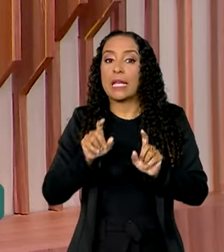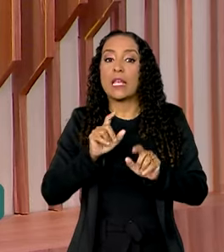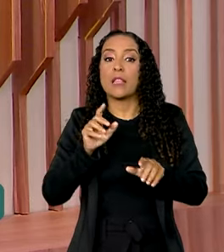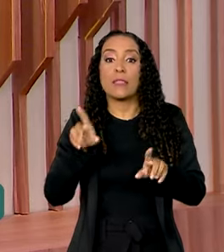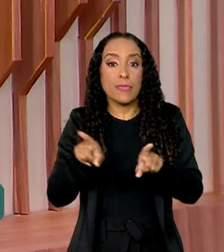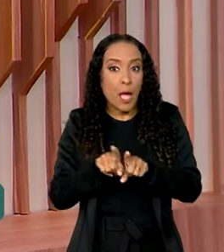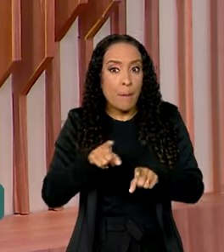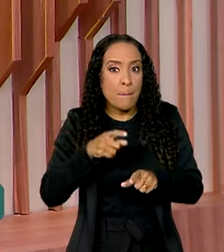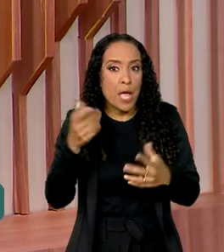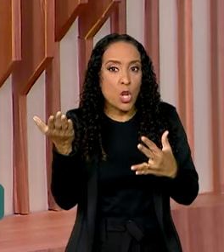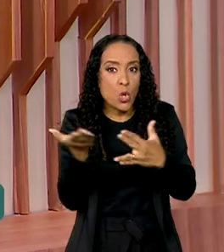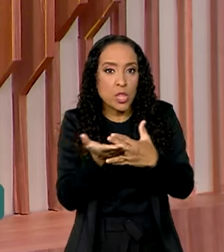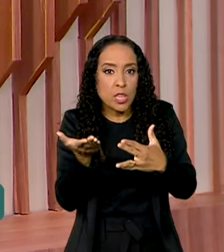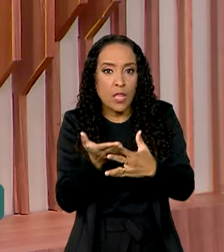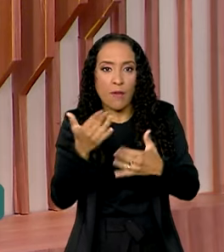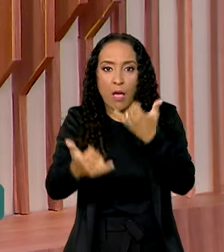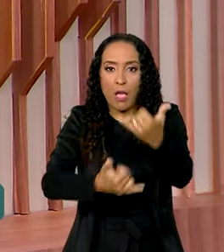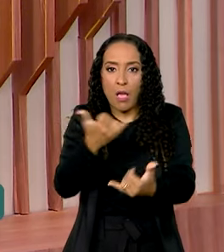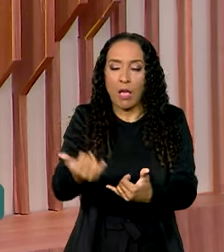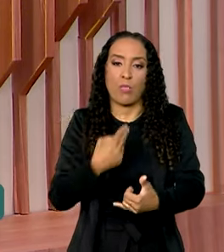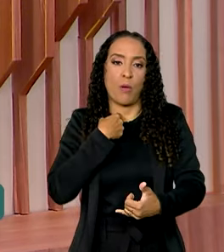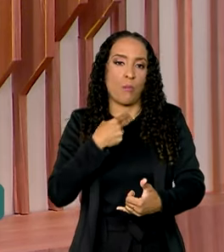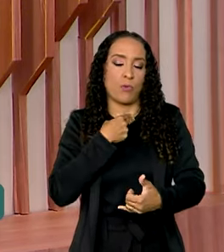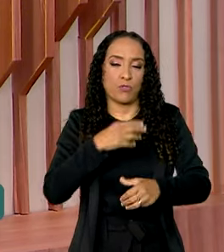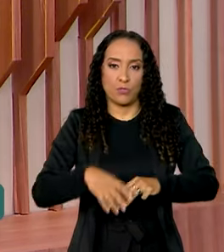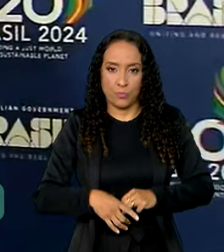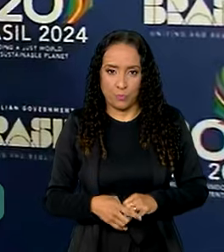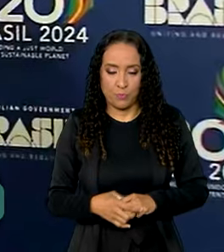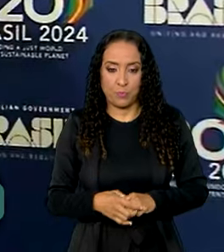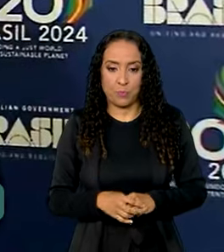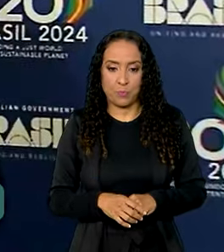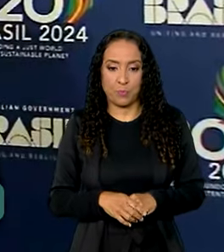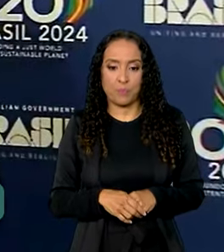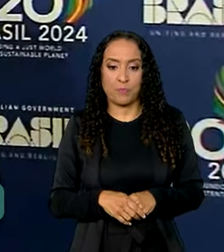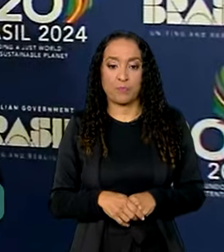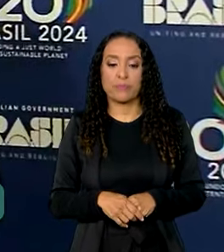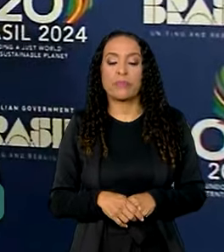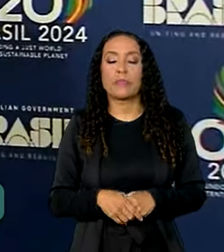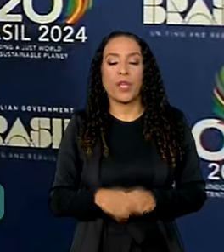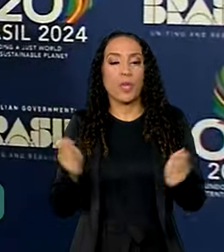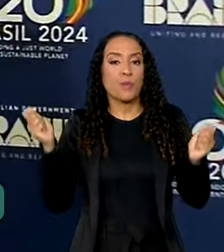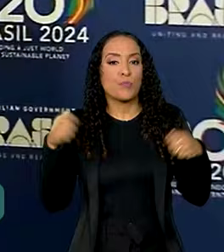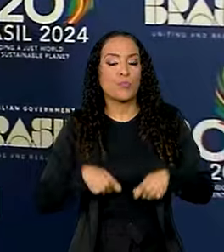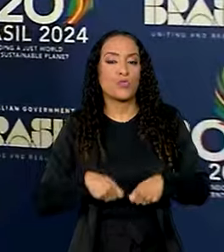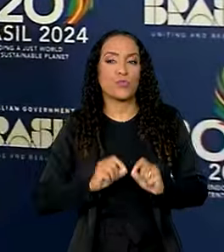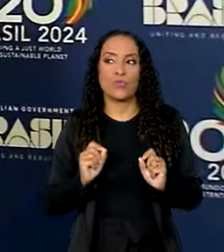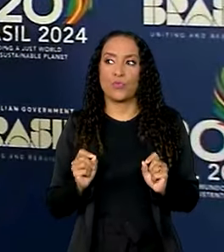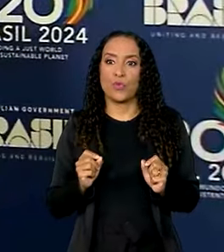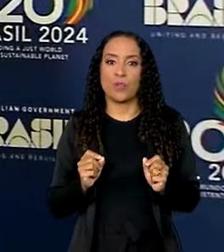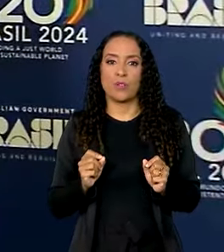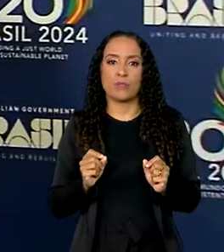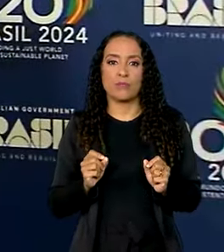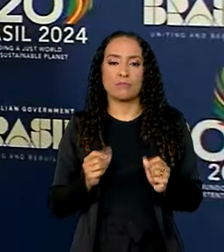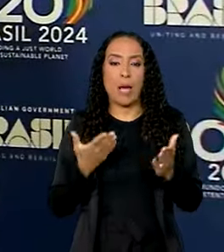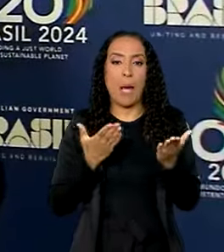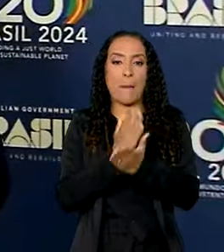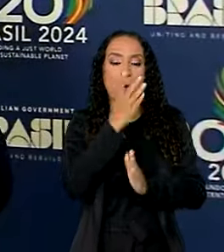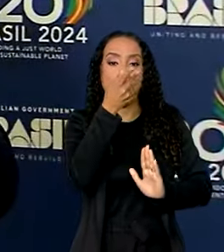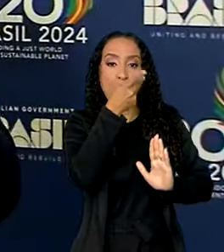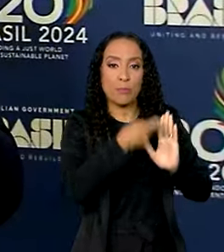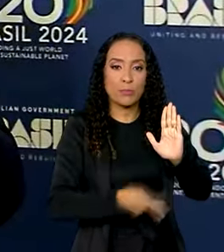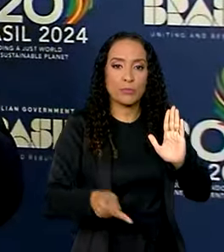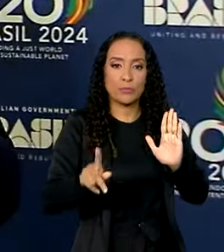inclusive no recreio e nos intervalos entre as aulas. Para que a gente possa aprovar um